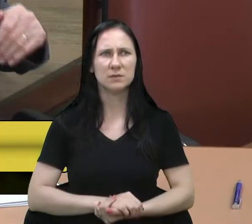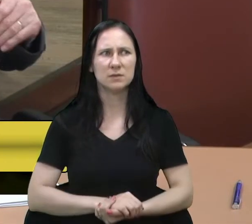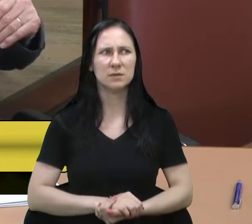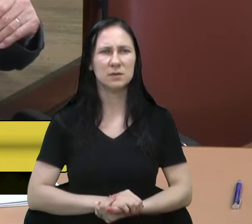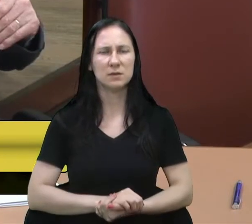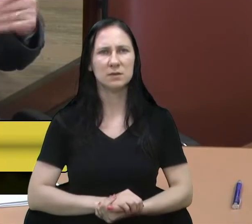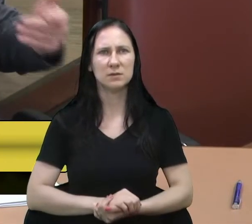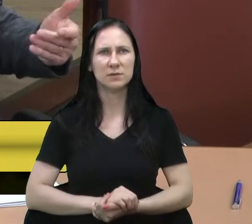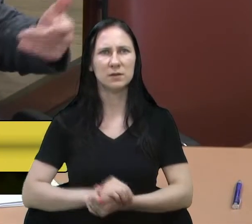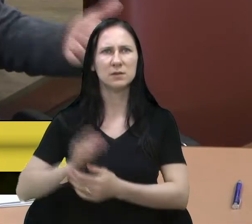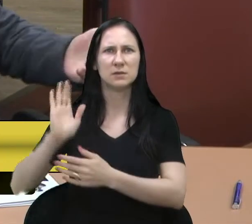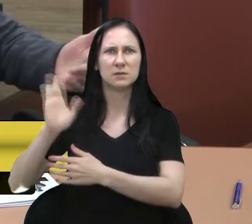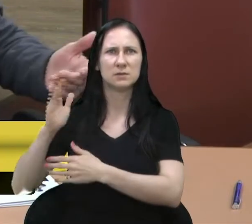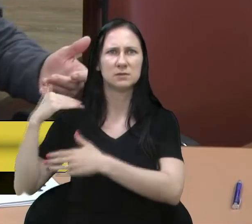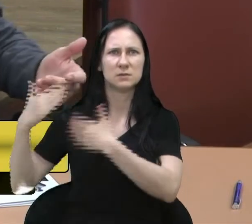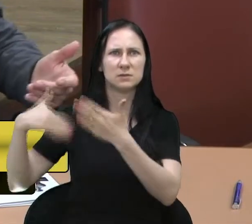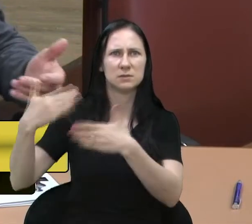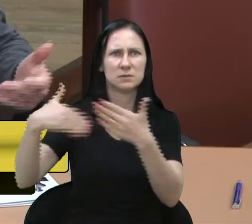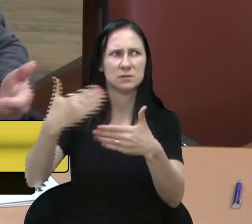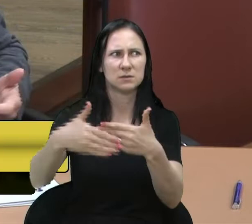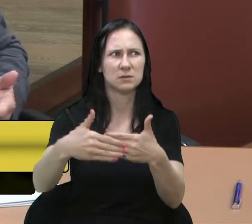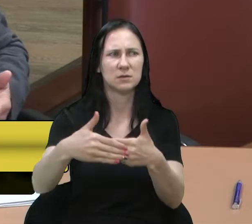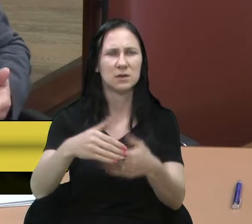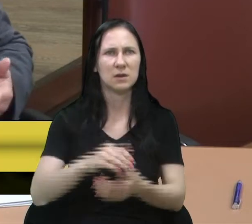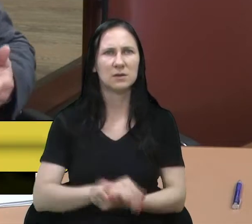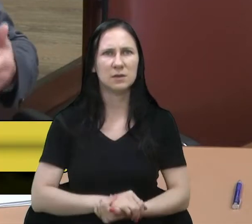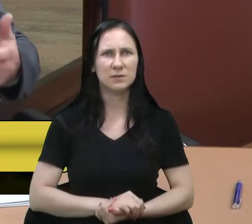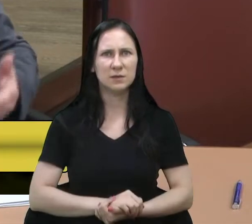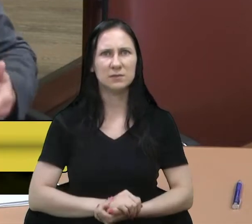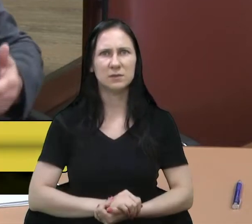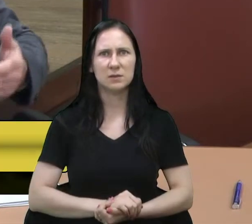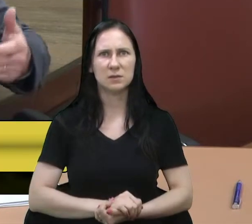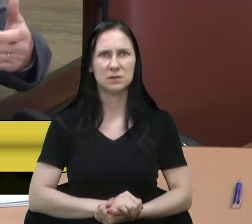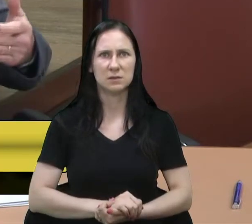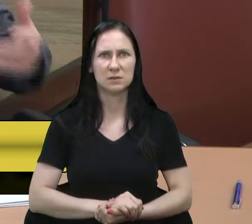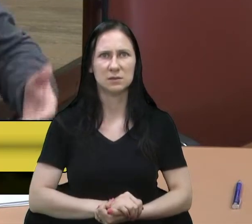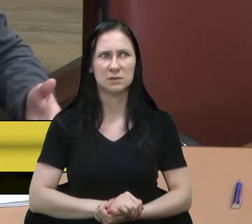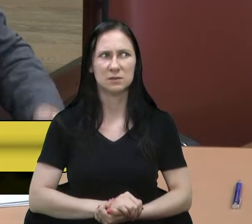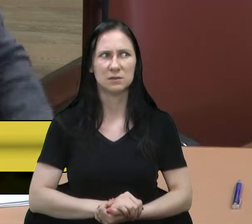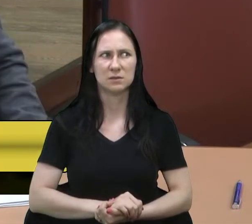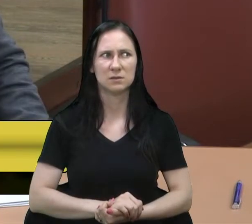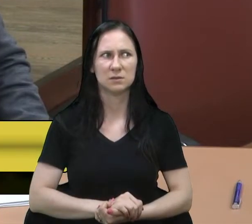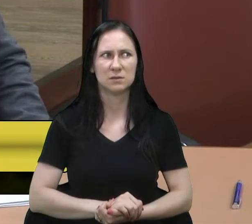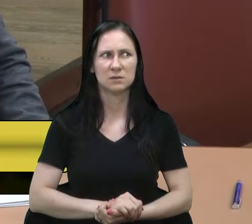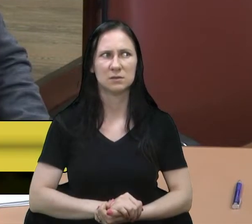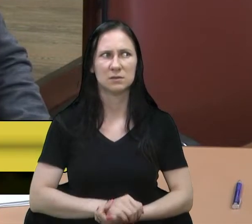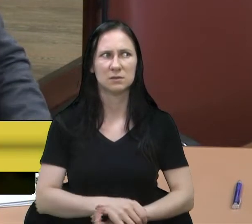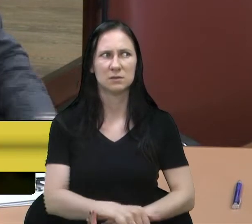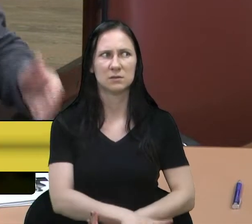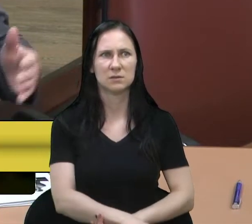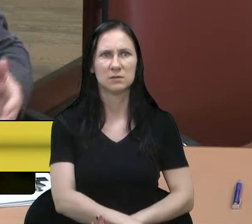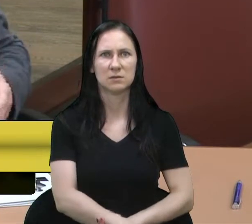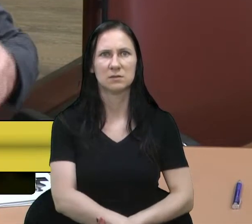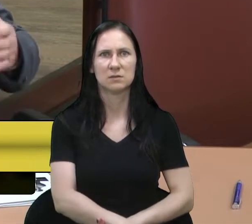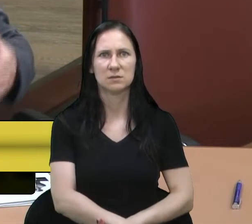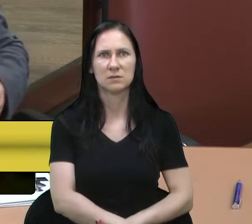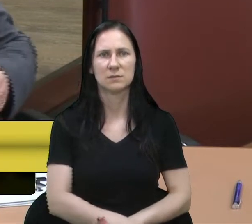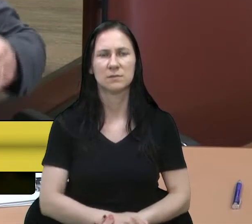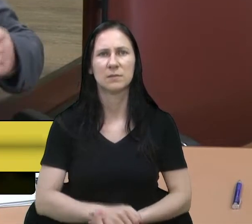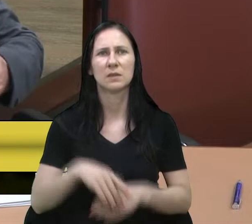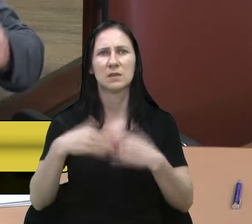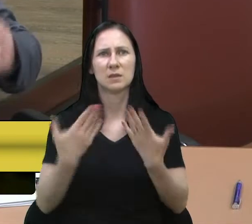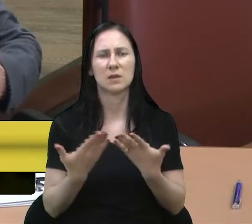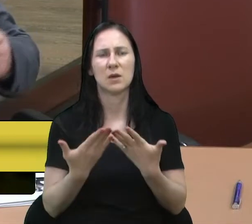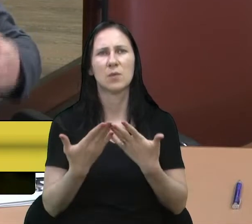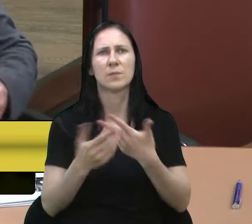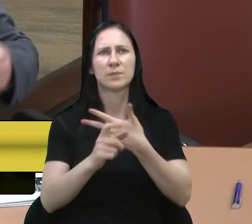muita se deixou em branco. E agora, chegou o momento pós-pandemia, e o Executivo está disposto